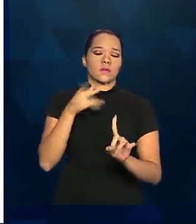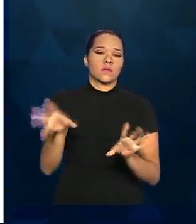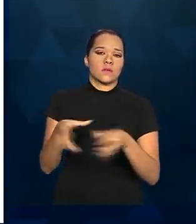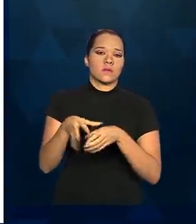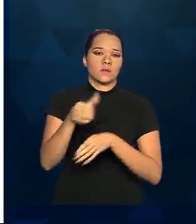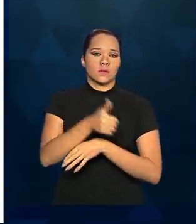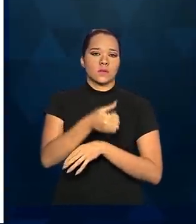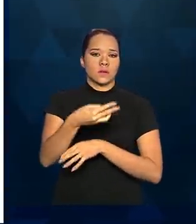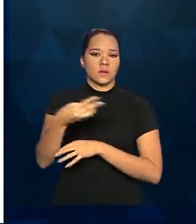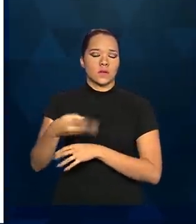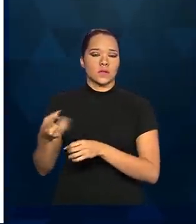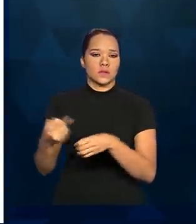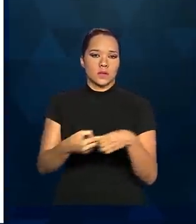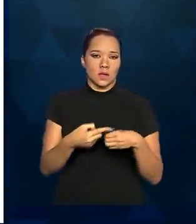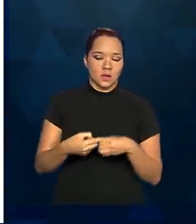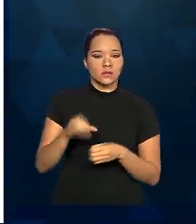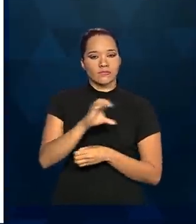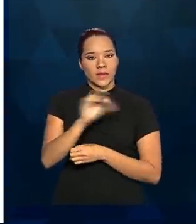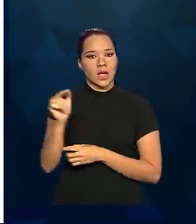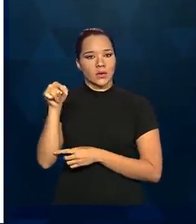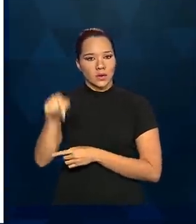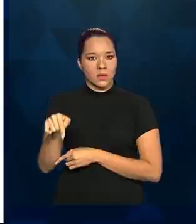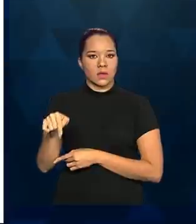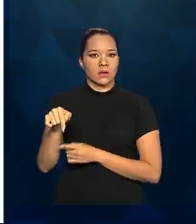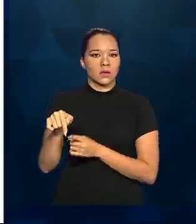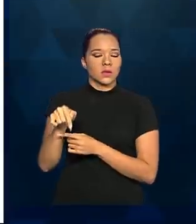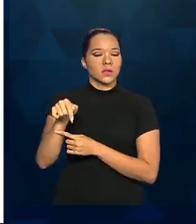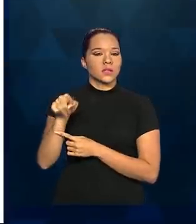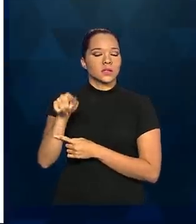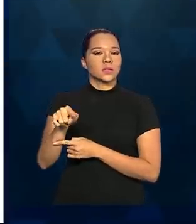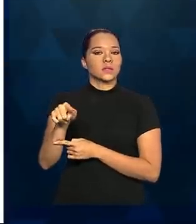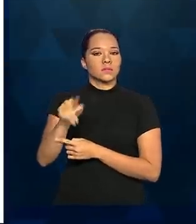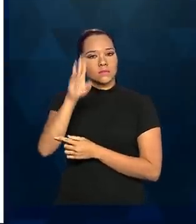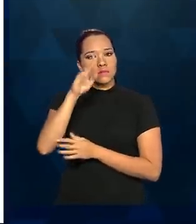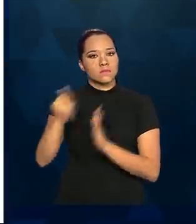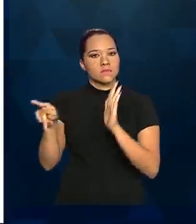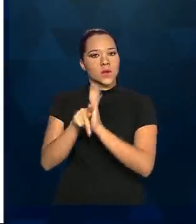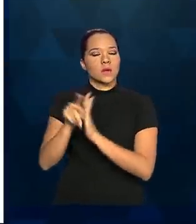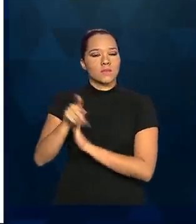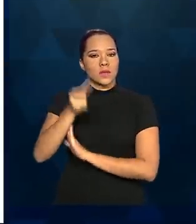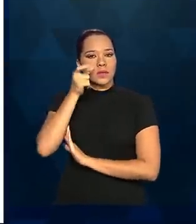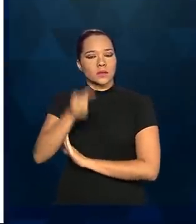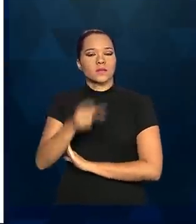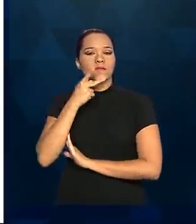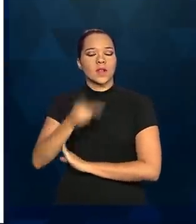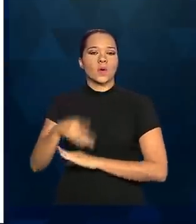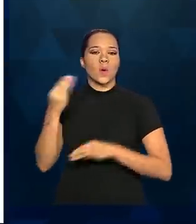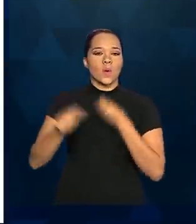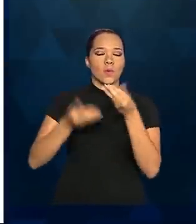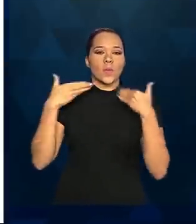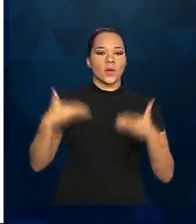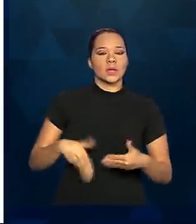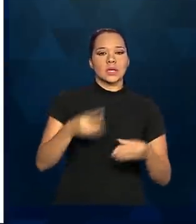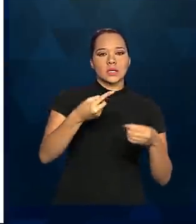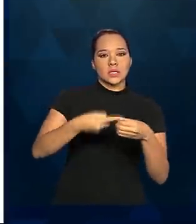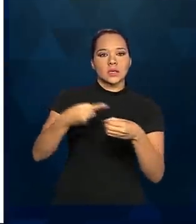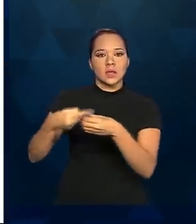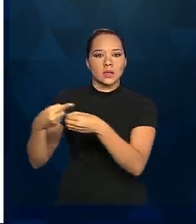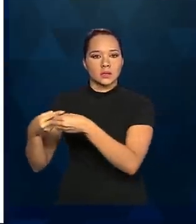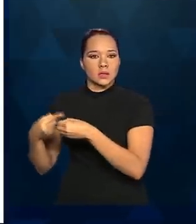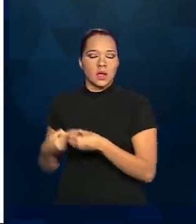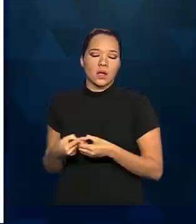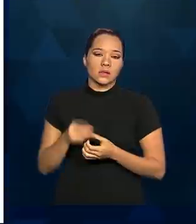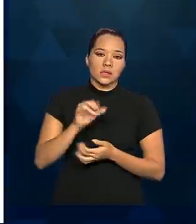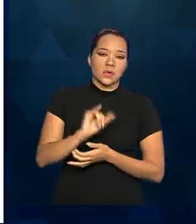133 cidades. Claro que nesse item específico é interessante olhar o comportamento cidade por cidade, mas nós não